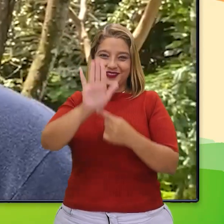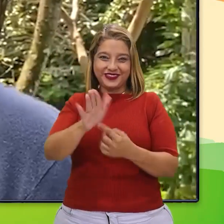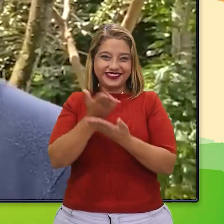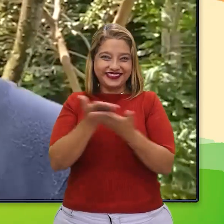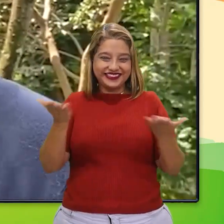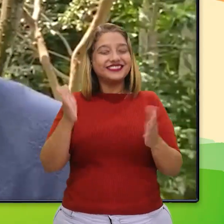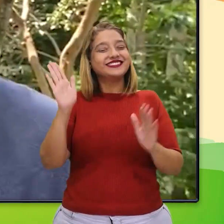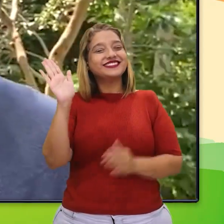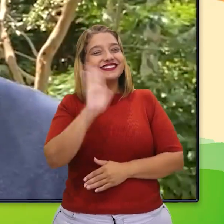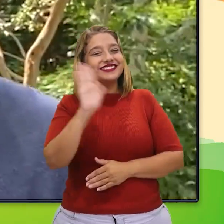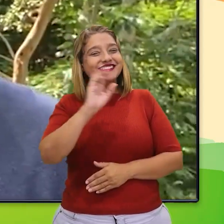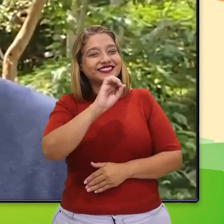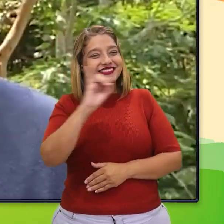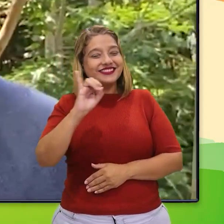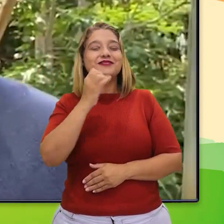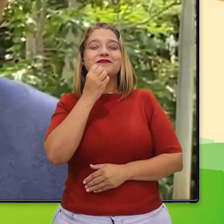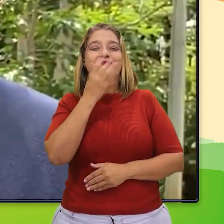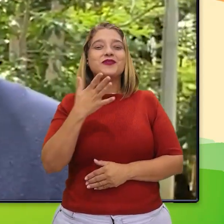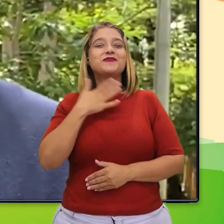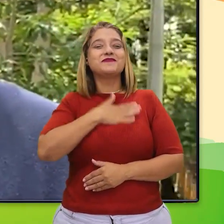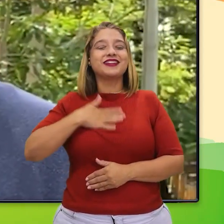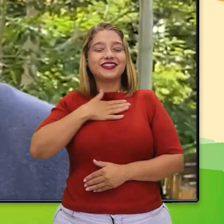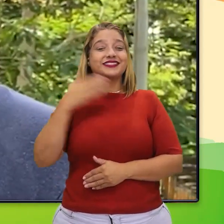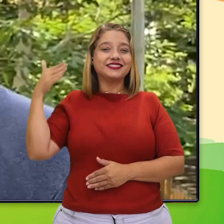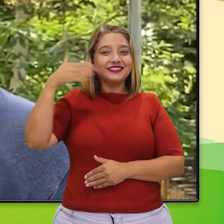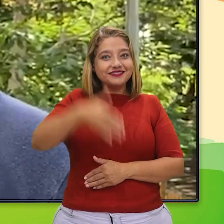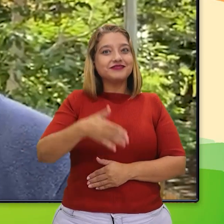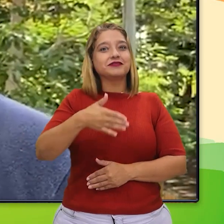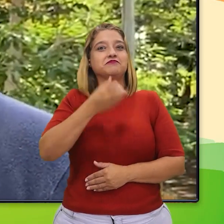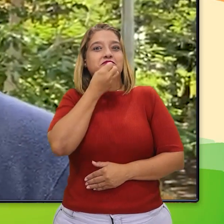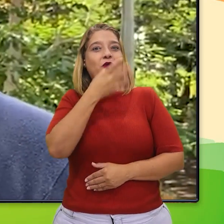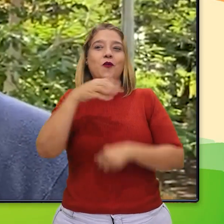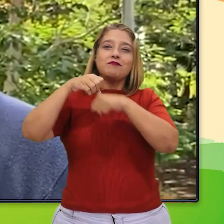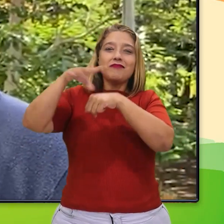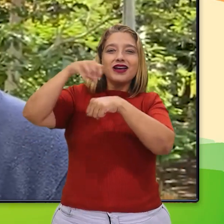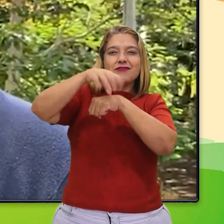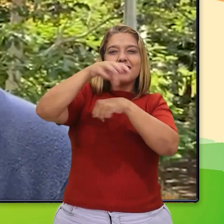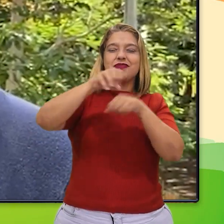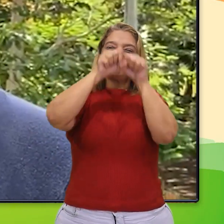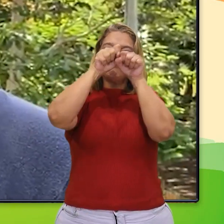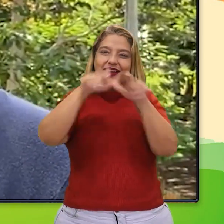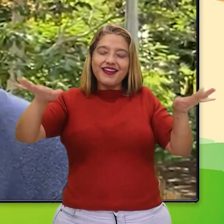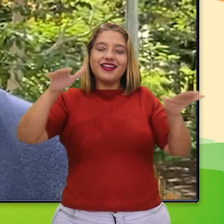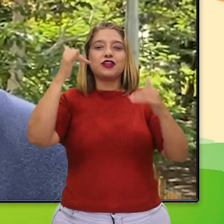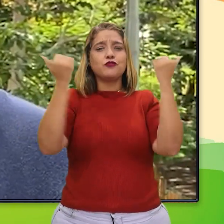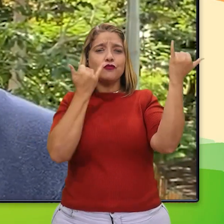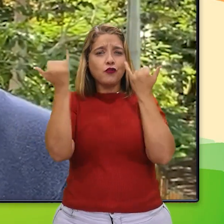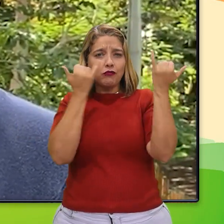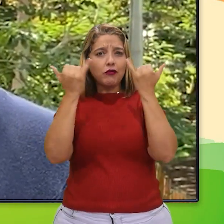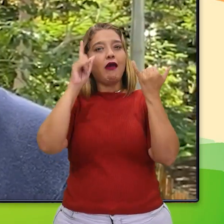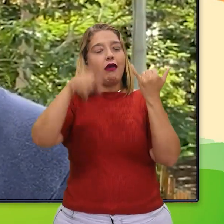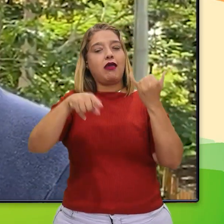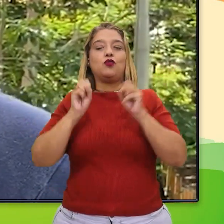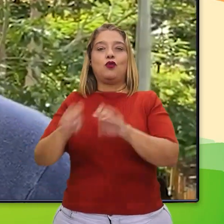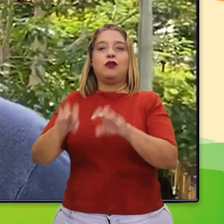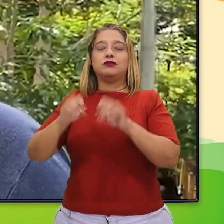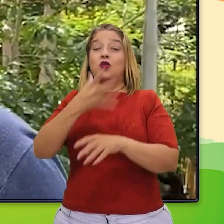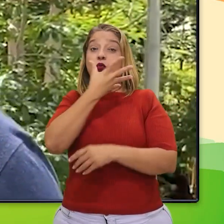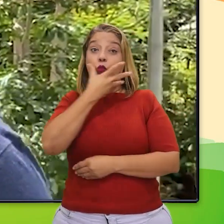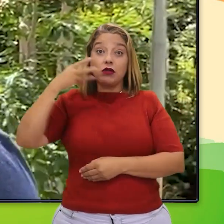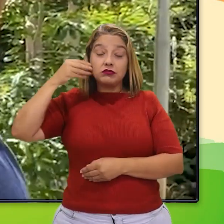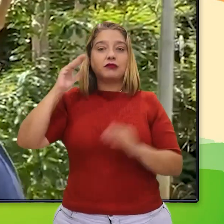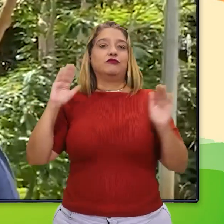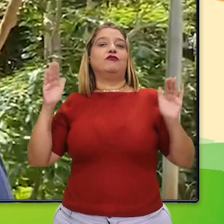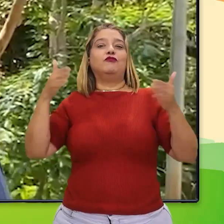Oi, é um prazer estar participando. A ideia é poder contribuir, difundir a informação para que a gente possa ter uma educação de qualidade, uma